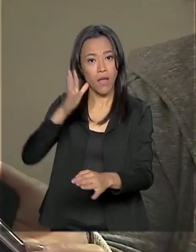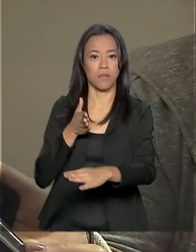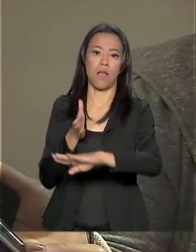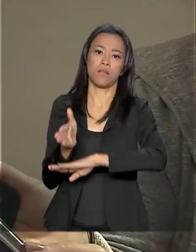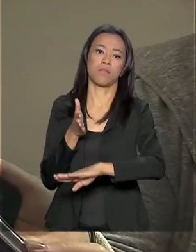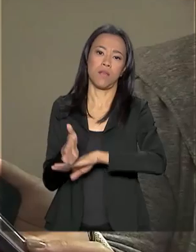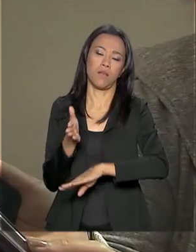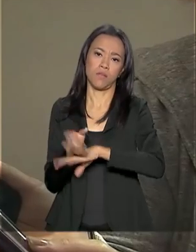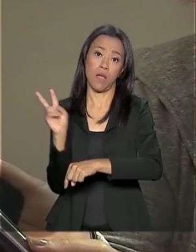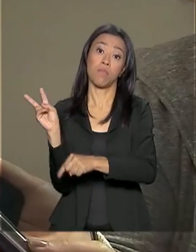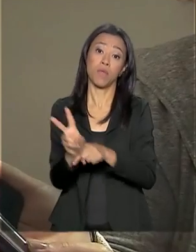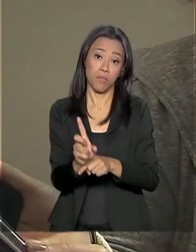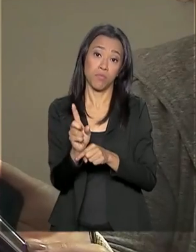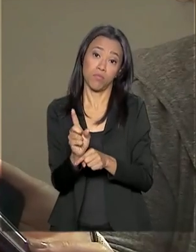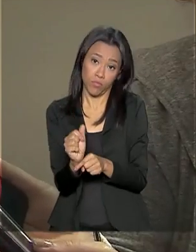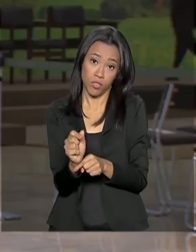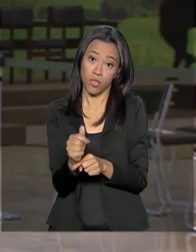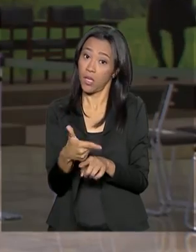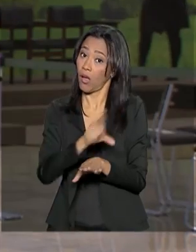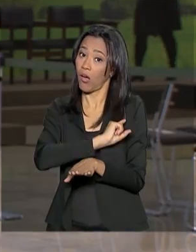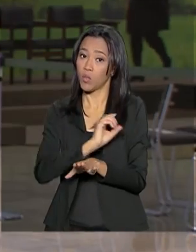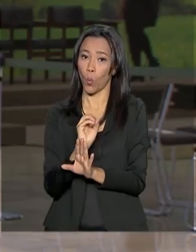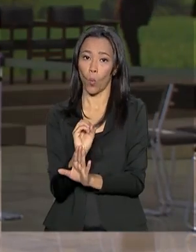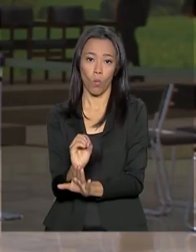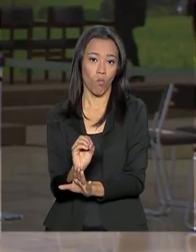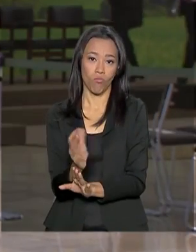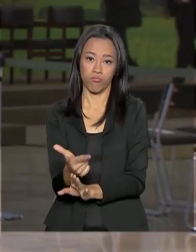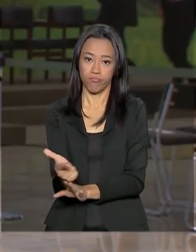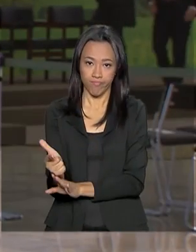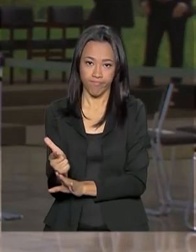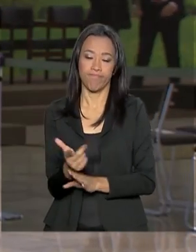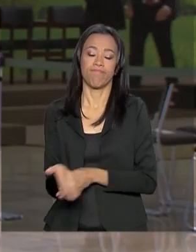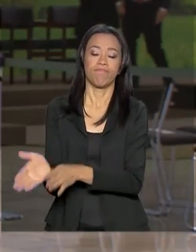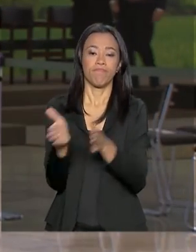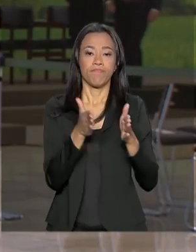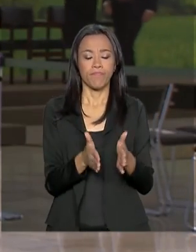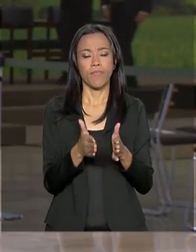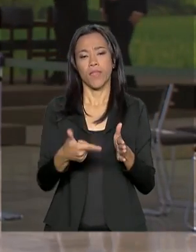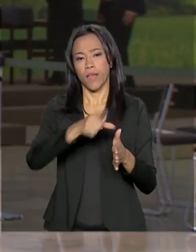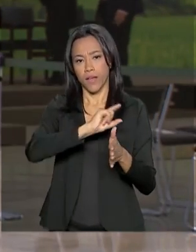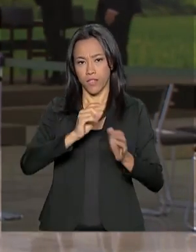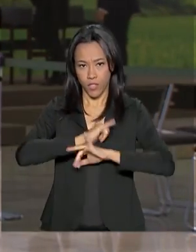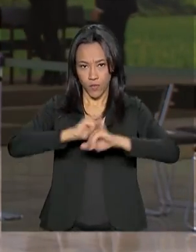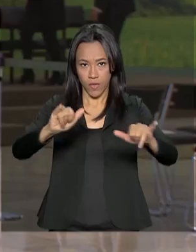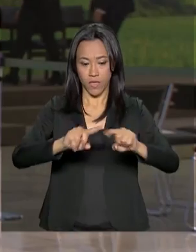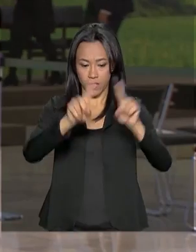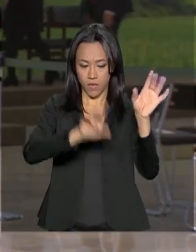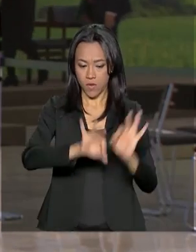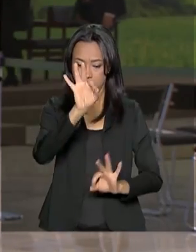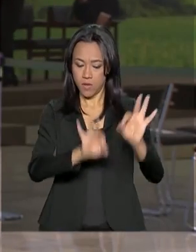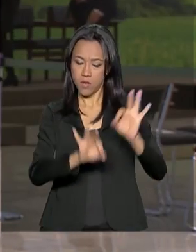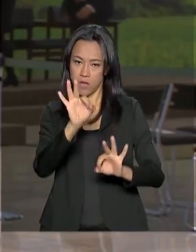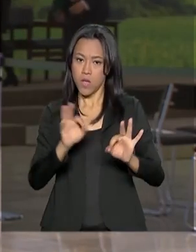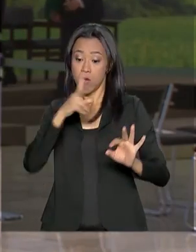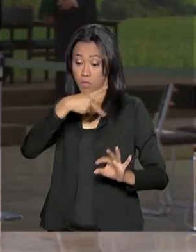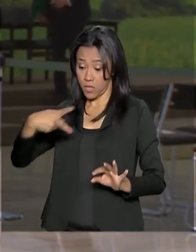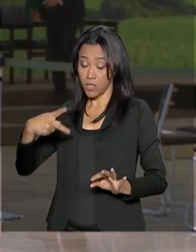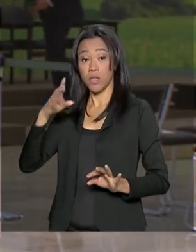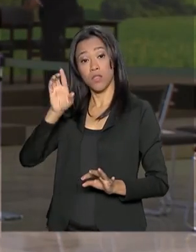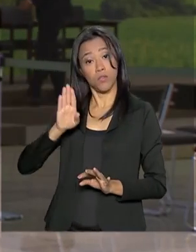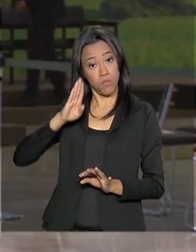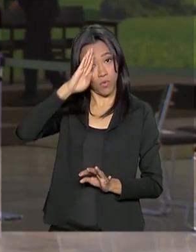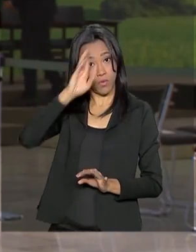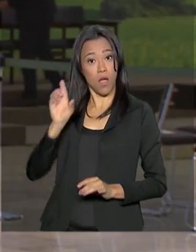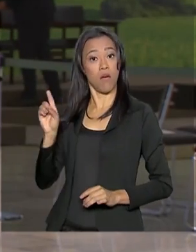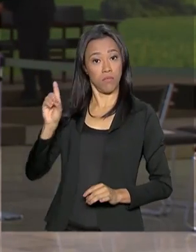crédito que nem sempre tiveram. Antes do lançamento do Plano Safra, o presidente Jair Bolsonaro participa aqui no Palácio do